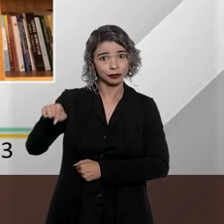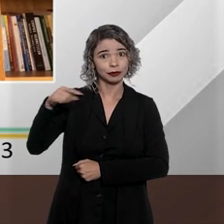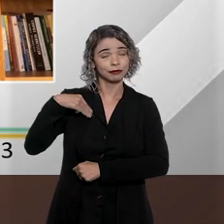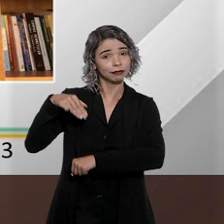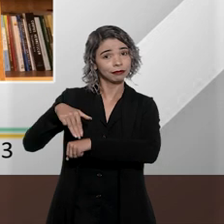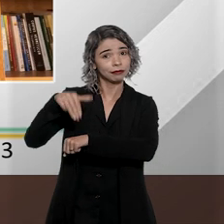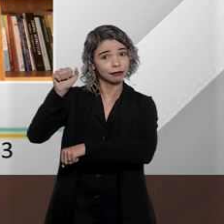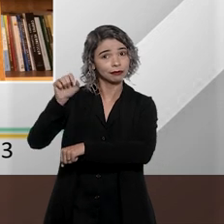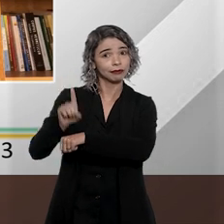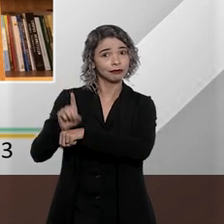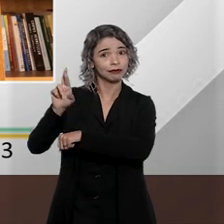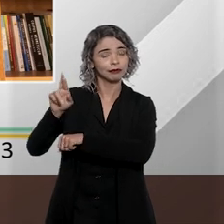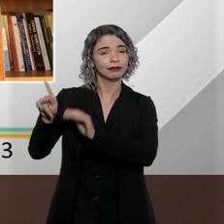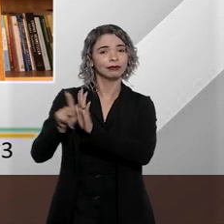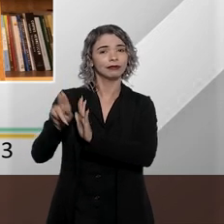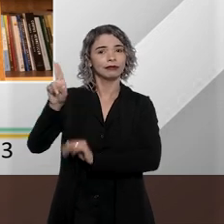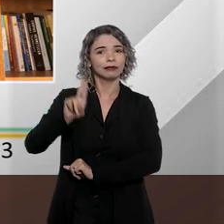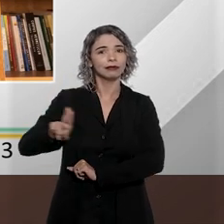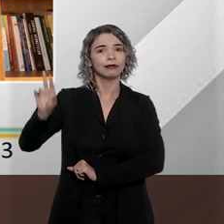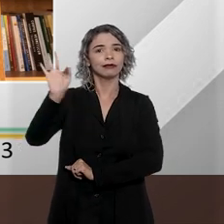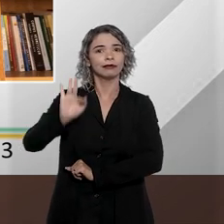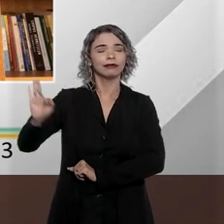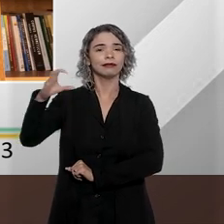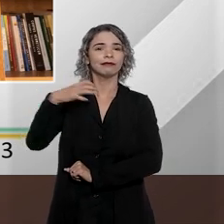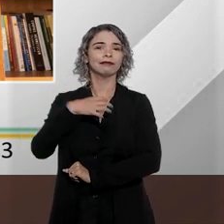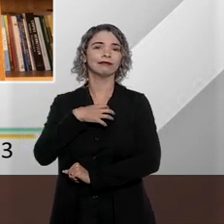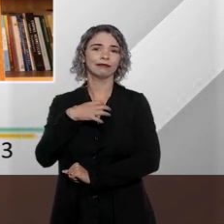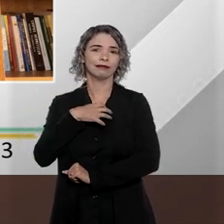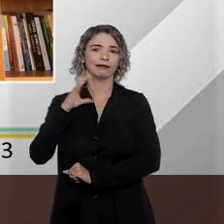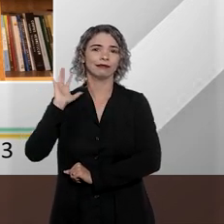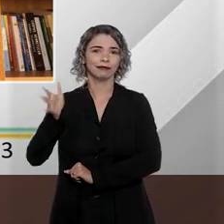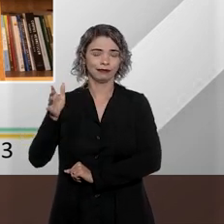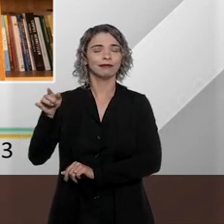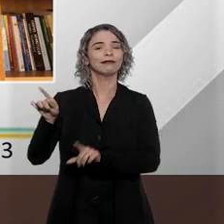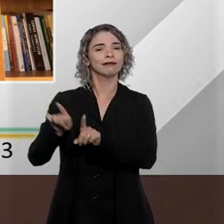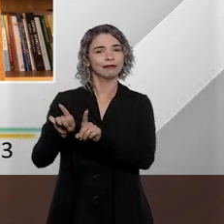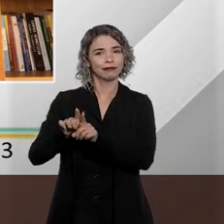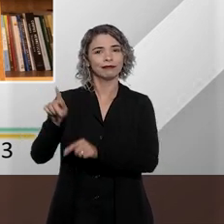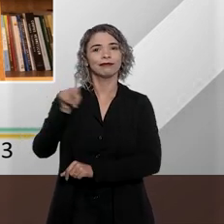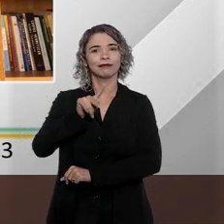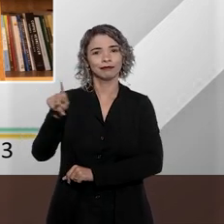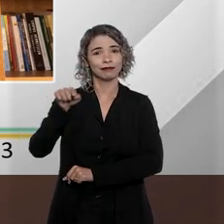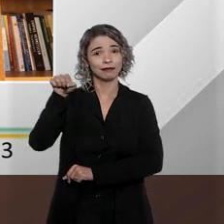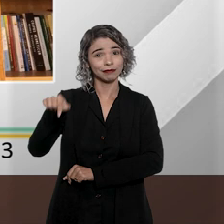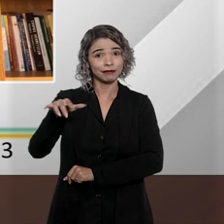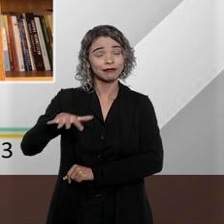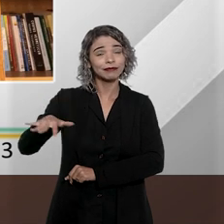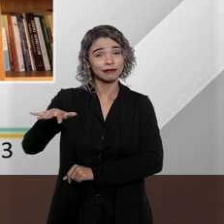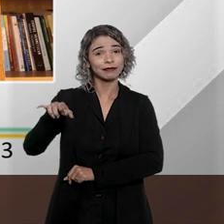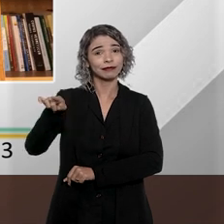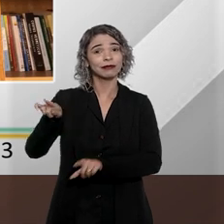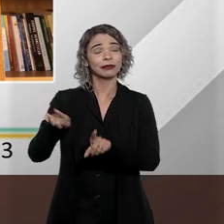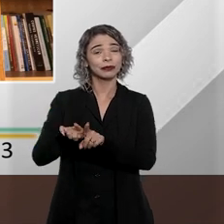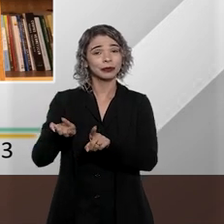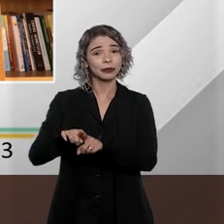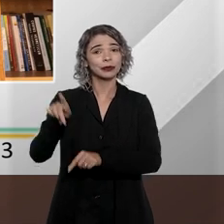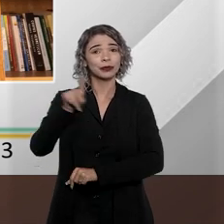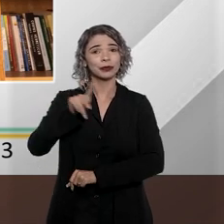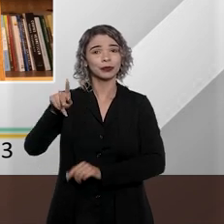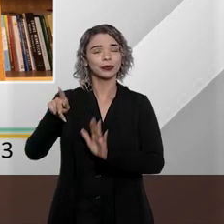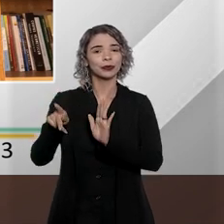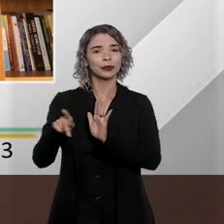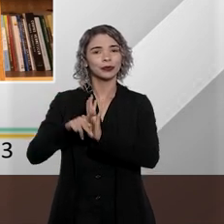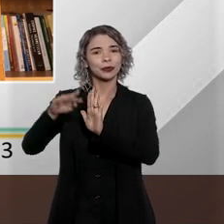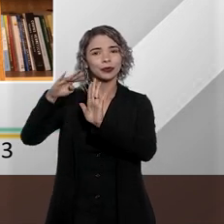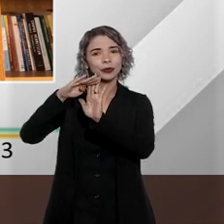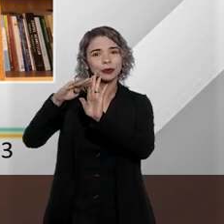mestre em Direito pela Universidade Federal da Bahia, onde também é professor adjunto. Além disso, ele é professor do